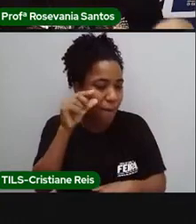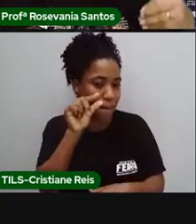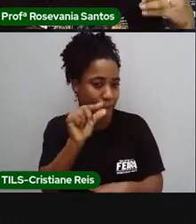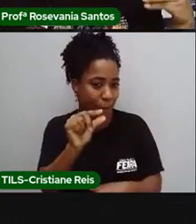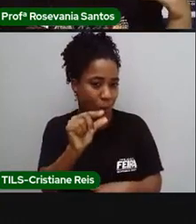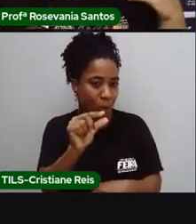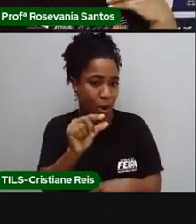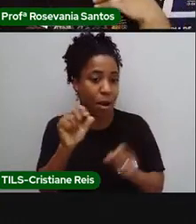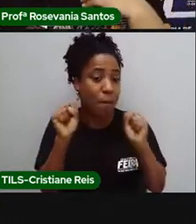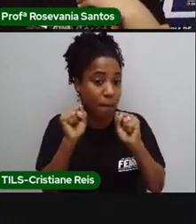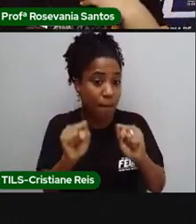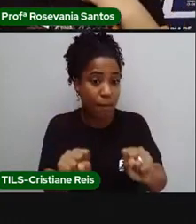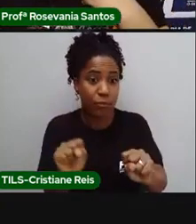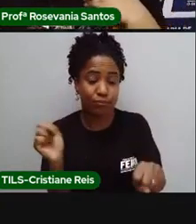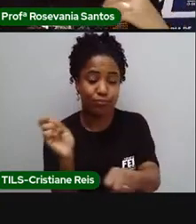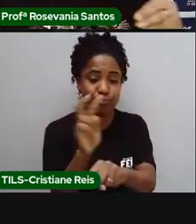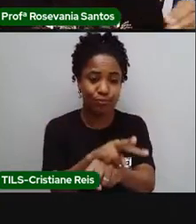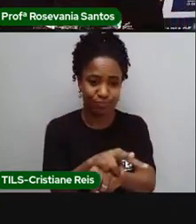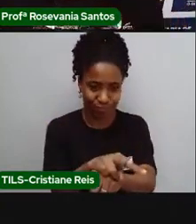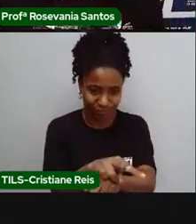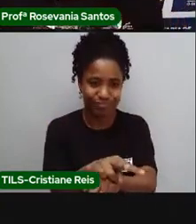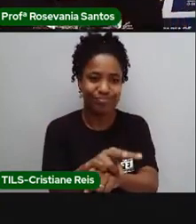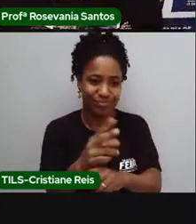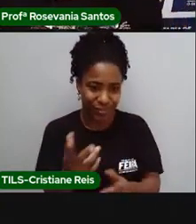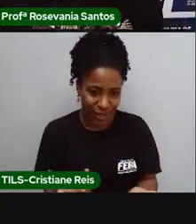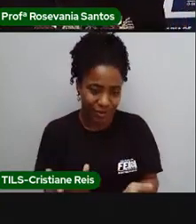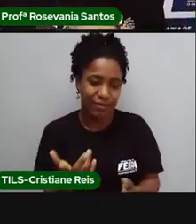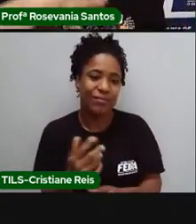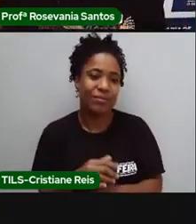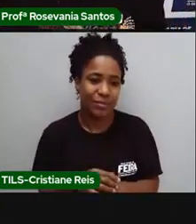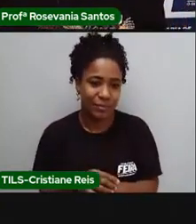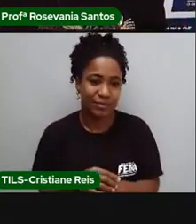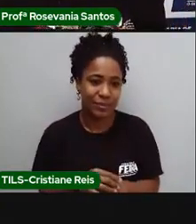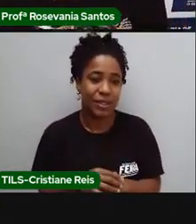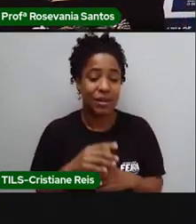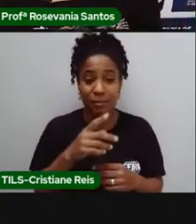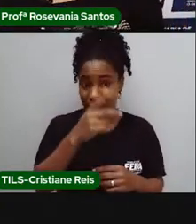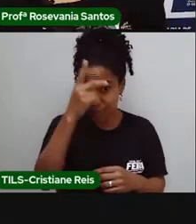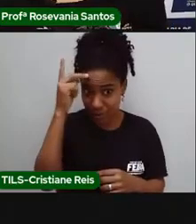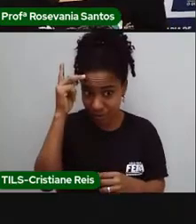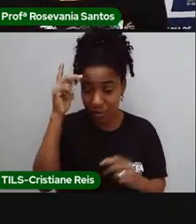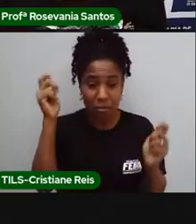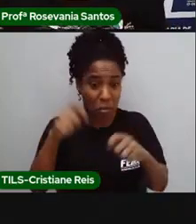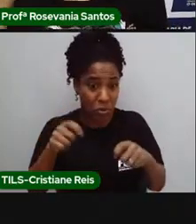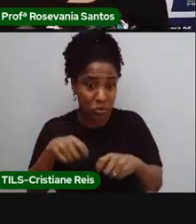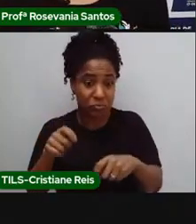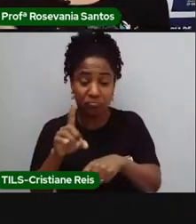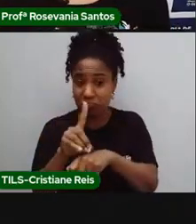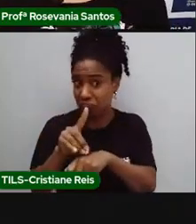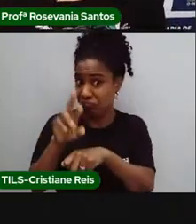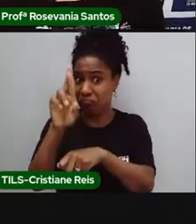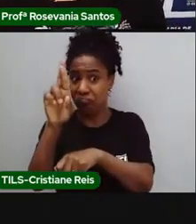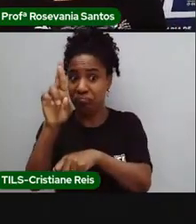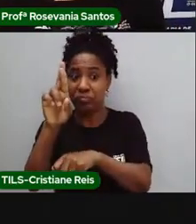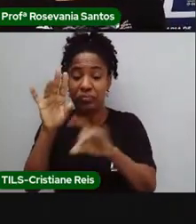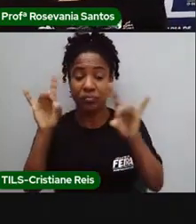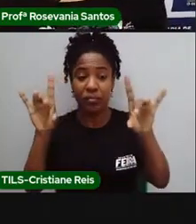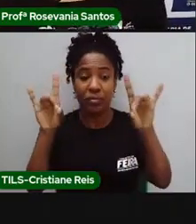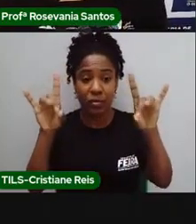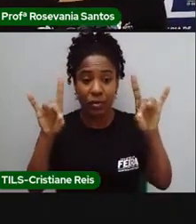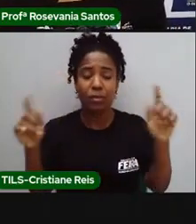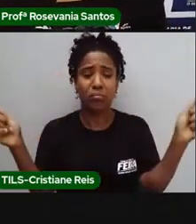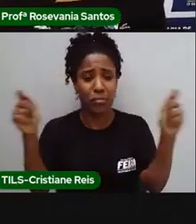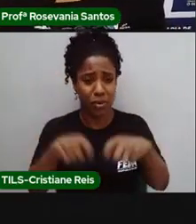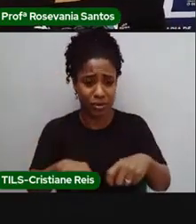com o grado de instrução mínimo até aquele, né, que é HD e tudo. E ele se encaixa aí